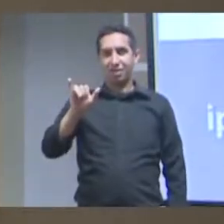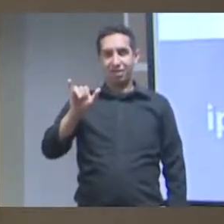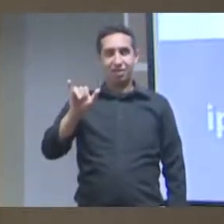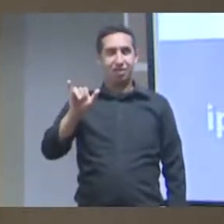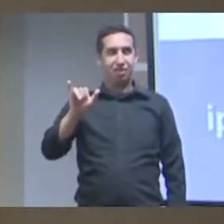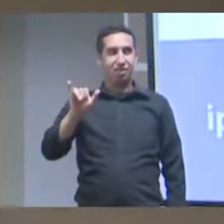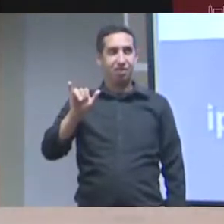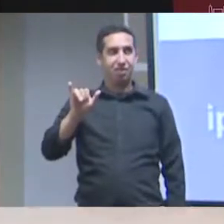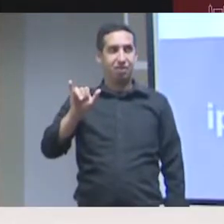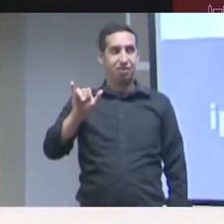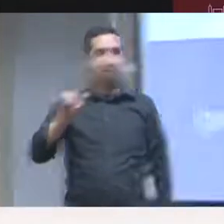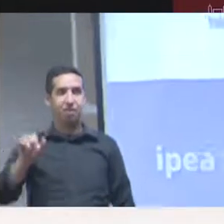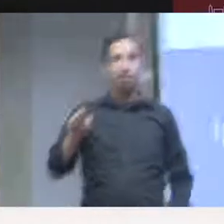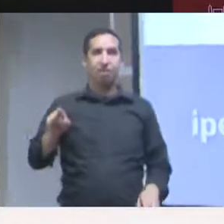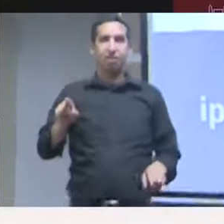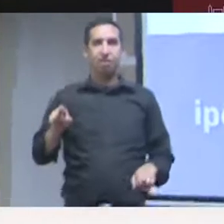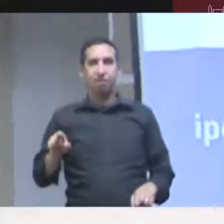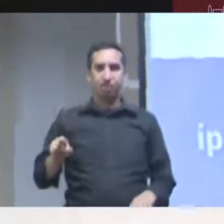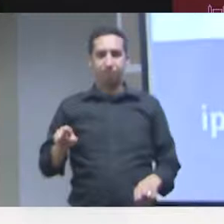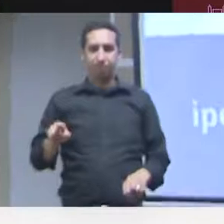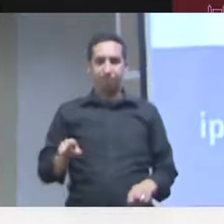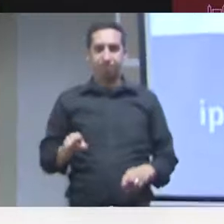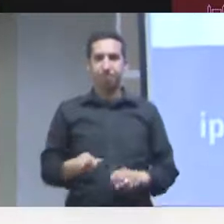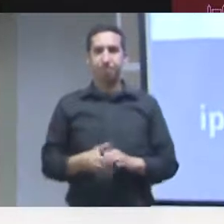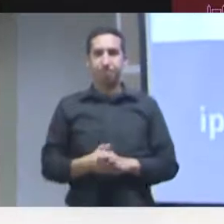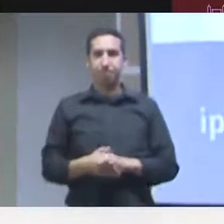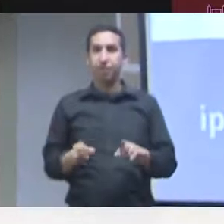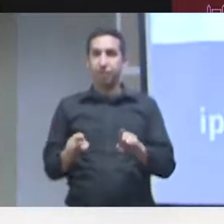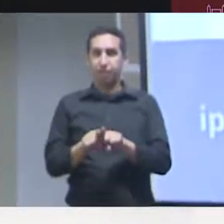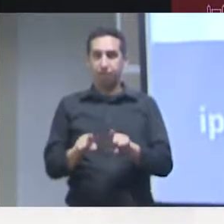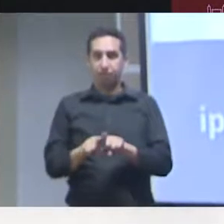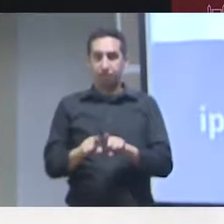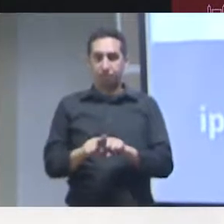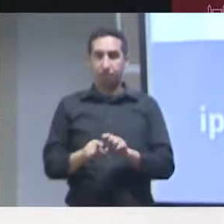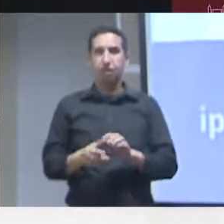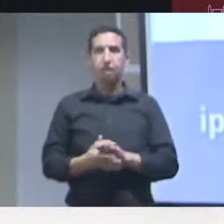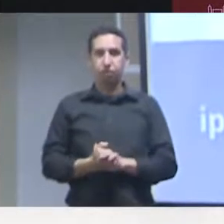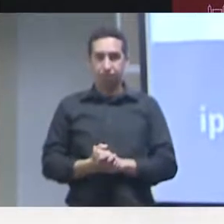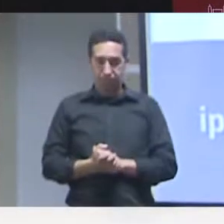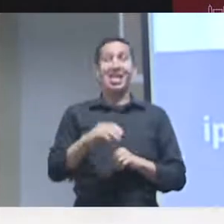Wesley P e o senhor Eduardo Dalsin